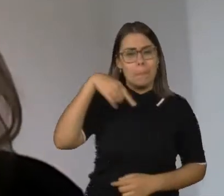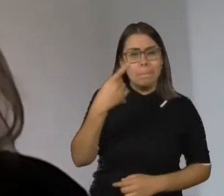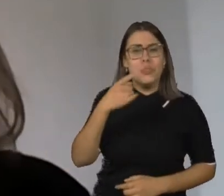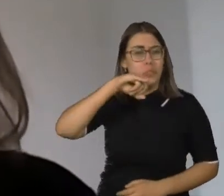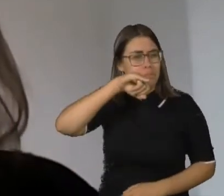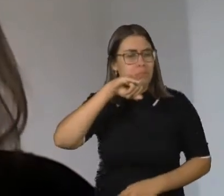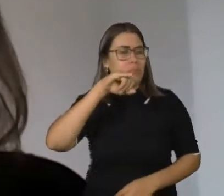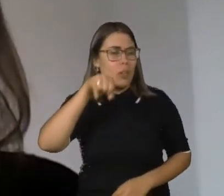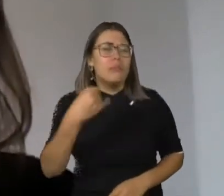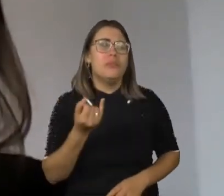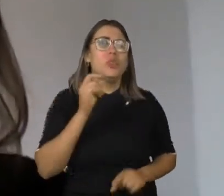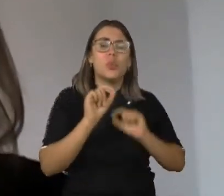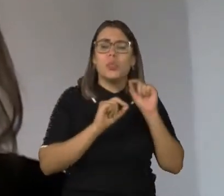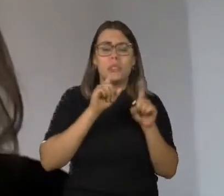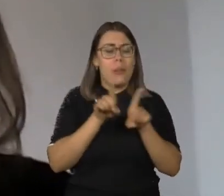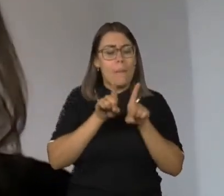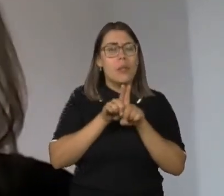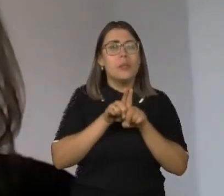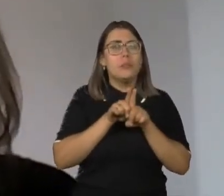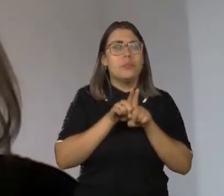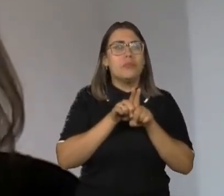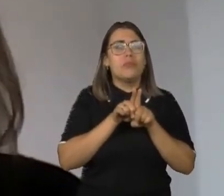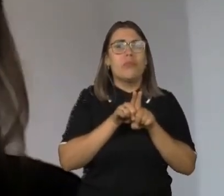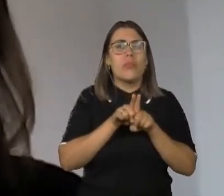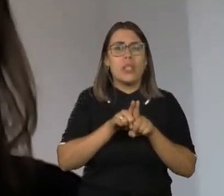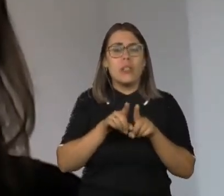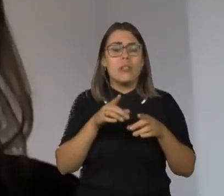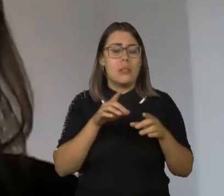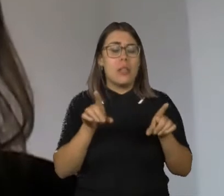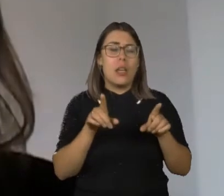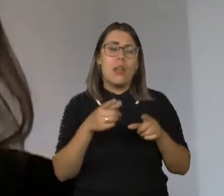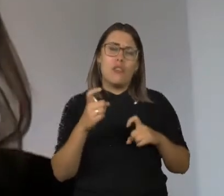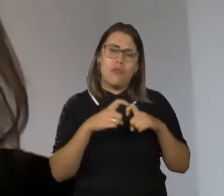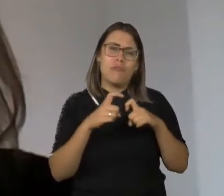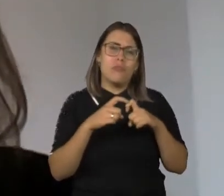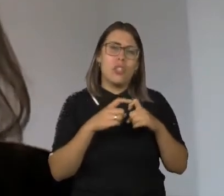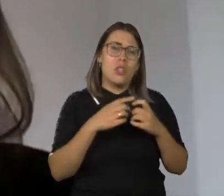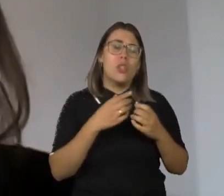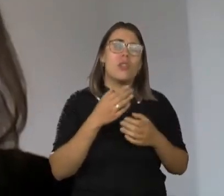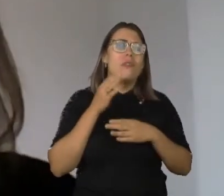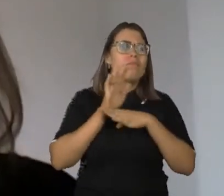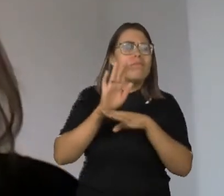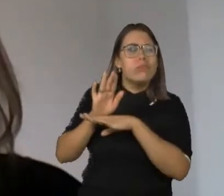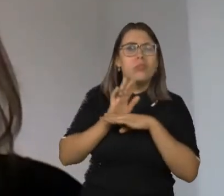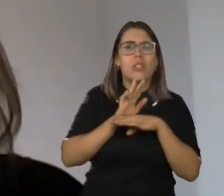oportunidade, através de práticas no campo da educação, da clínica, aumentar e